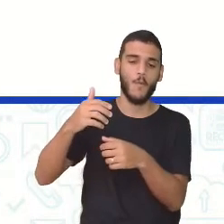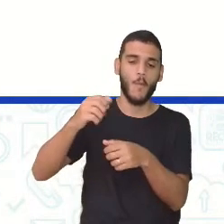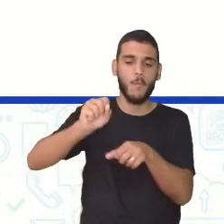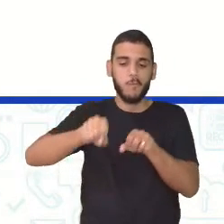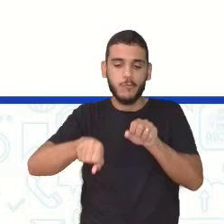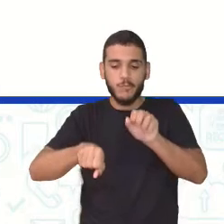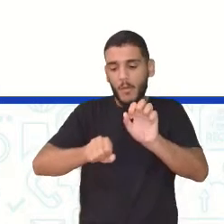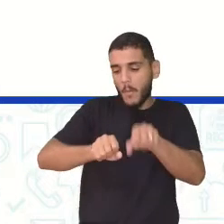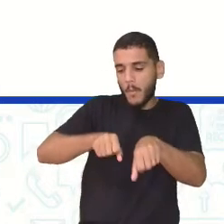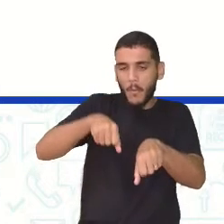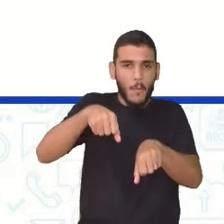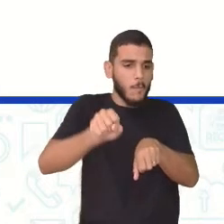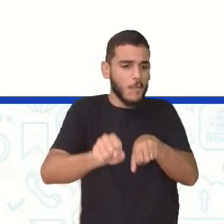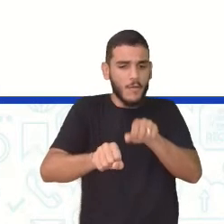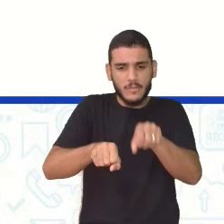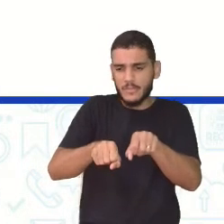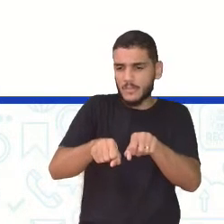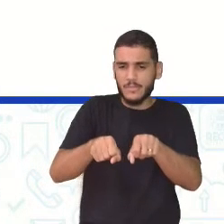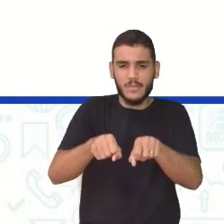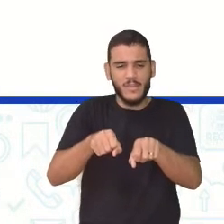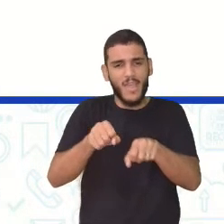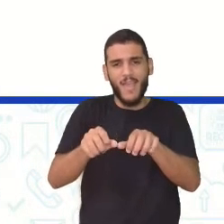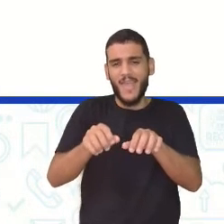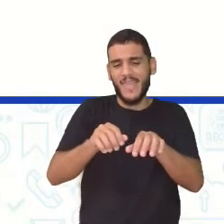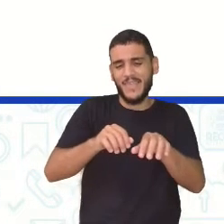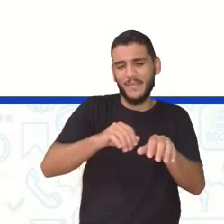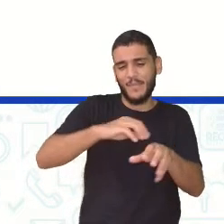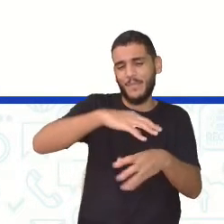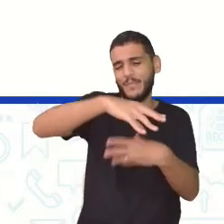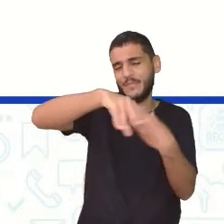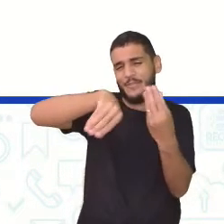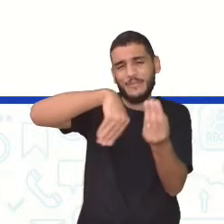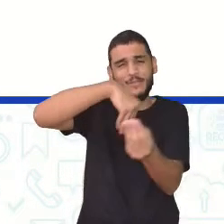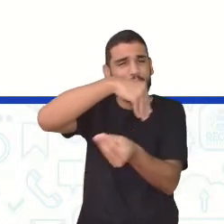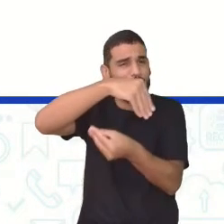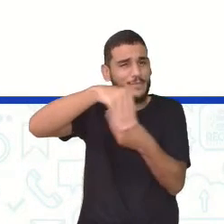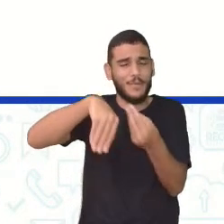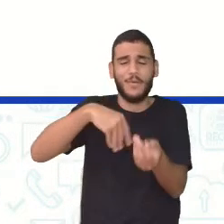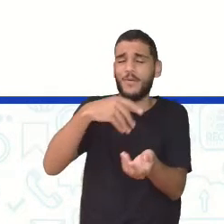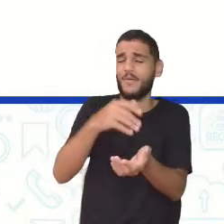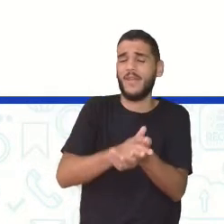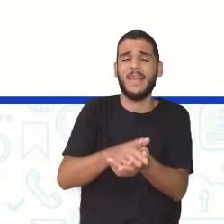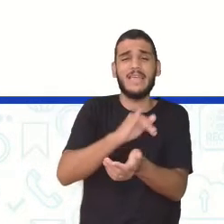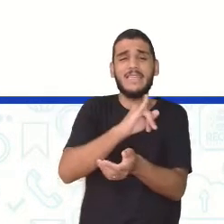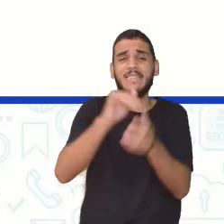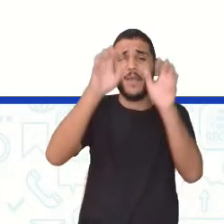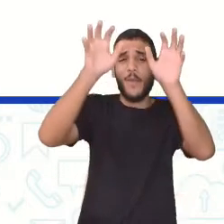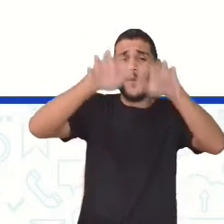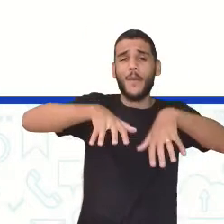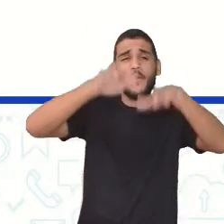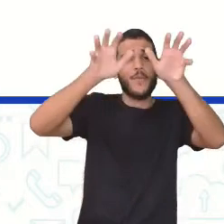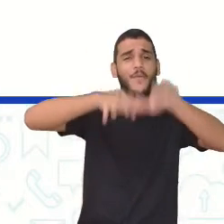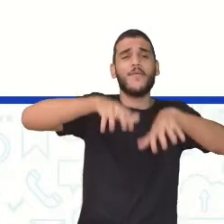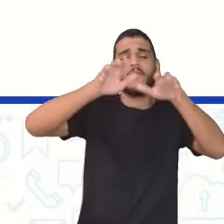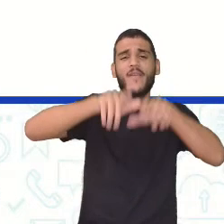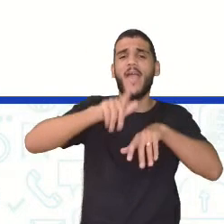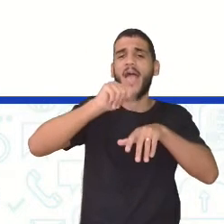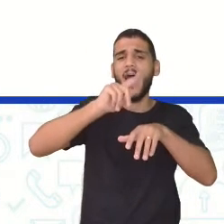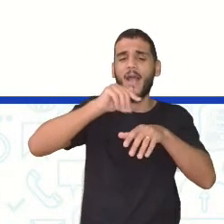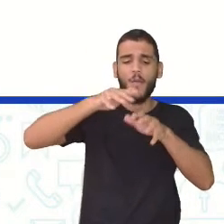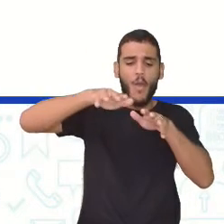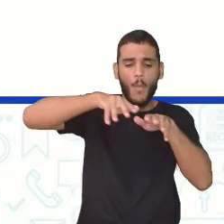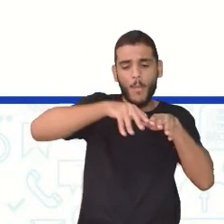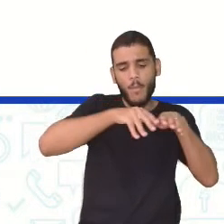chove, aqui no Recife mesmo. Chove aí e arrasta isso tudo. Aí esse negócio vai embora pela drenagem, né? Que problema a gente